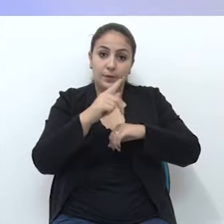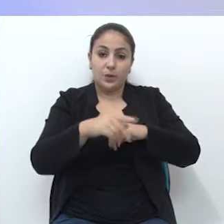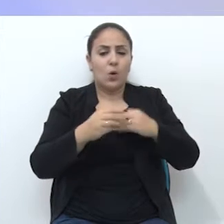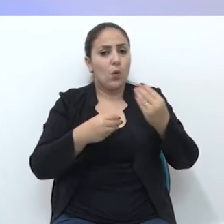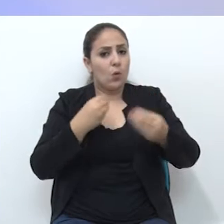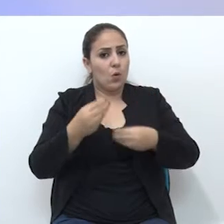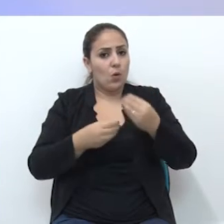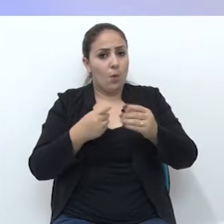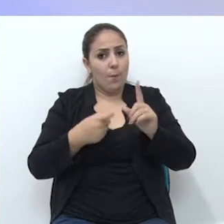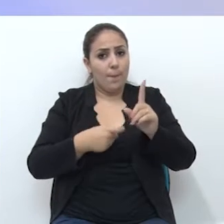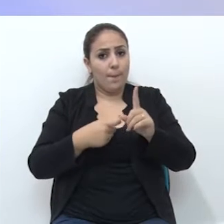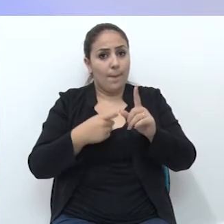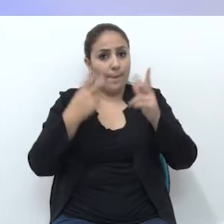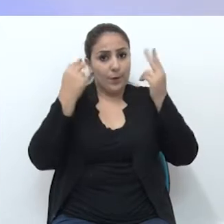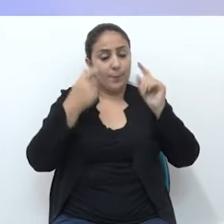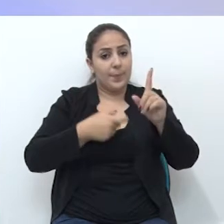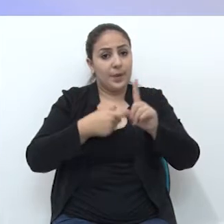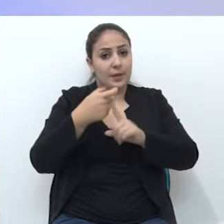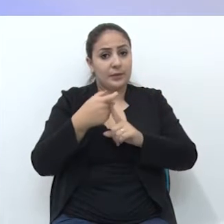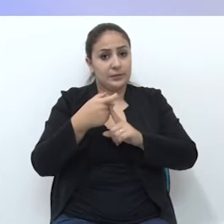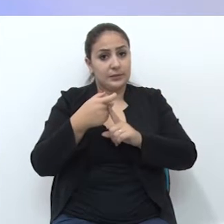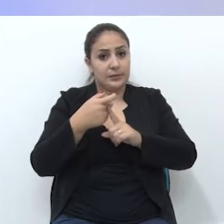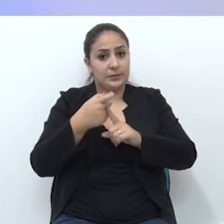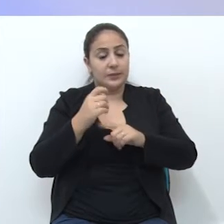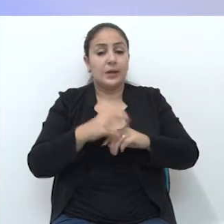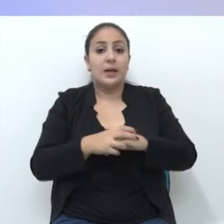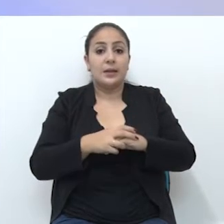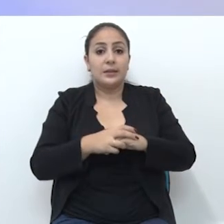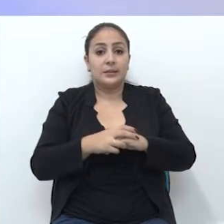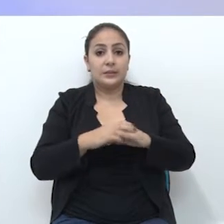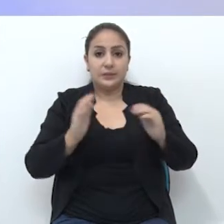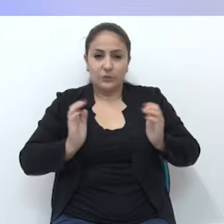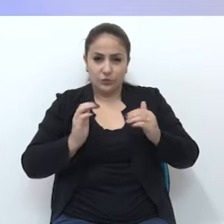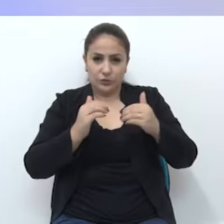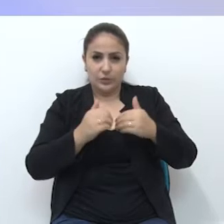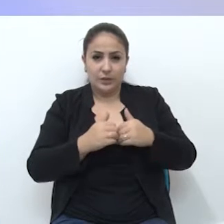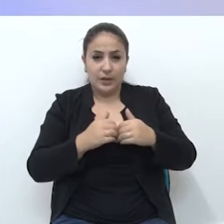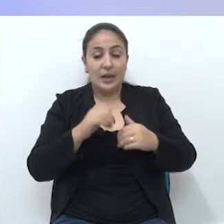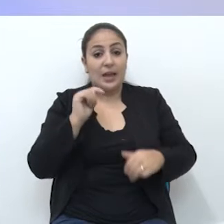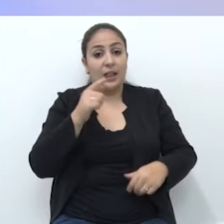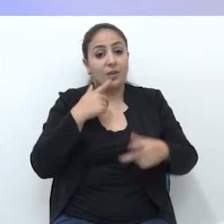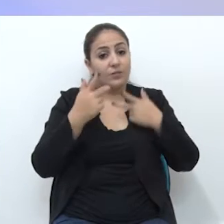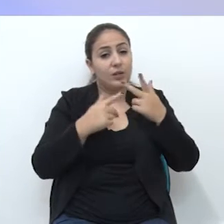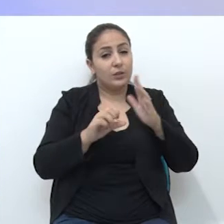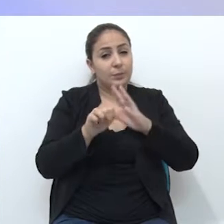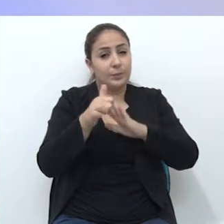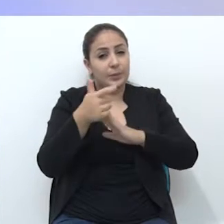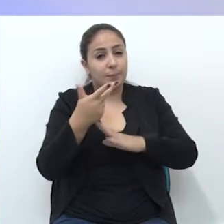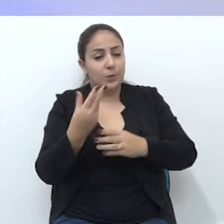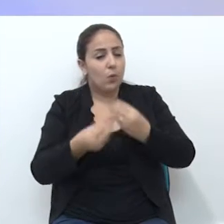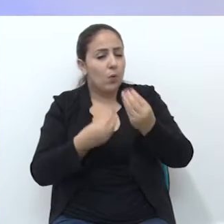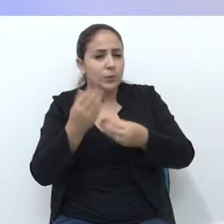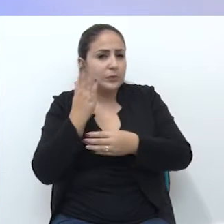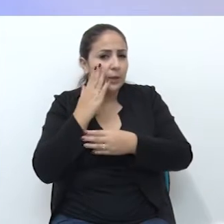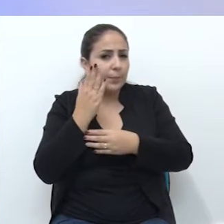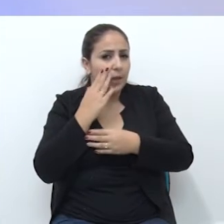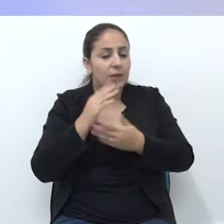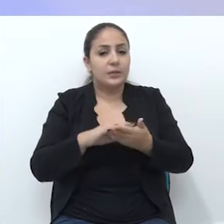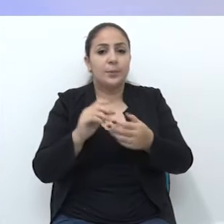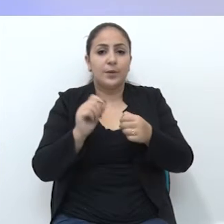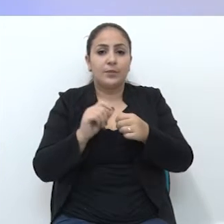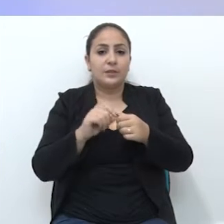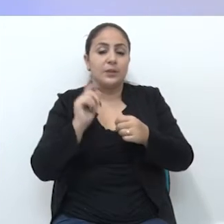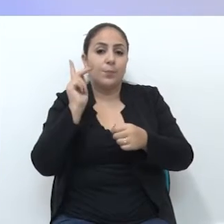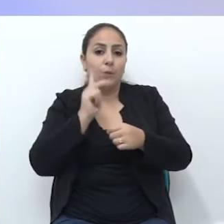abril é o mês de conscientização do transtorno, Lisandra Makovski fala sobre os primeiros sinais, o diagnóstico e a